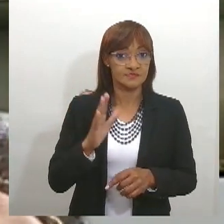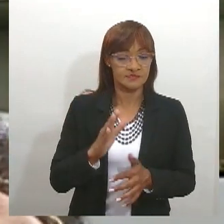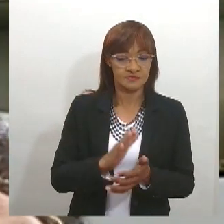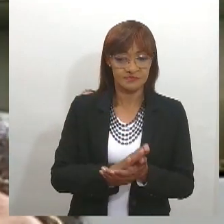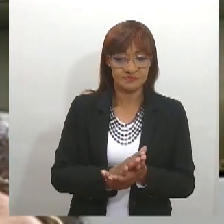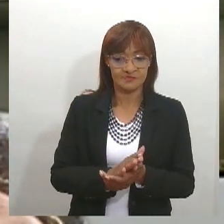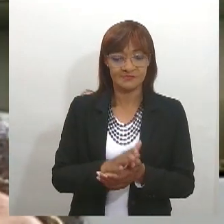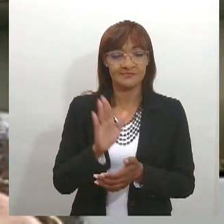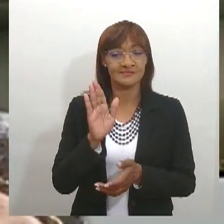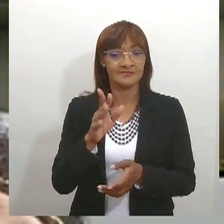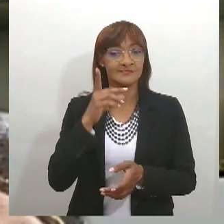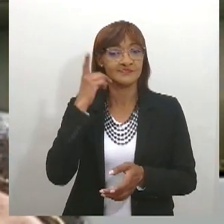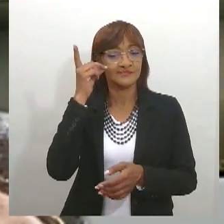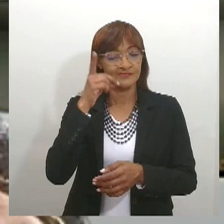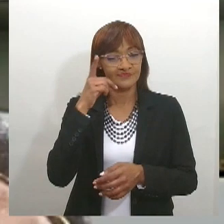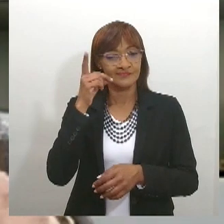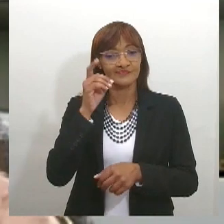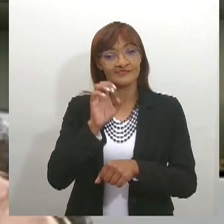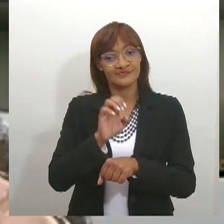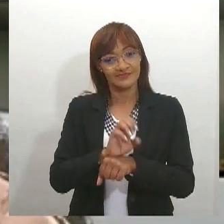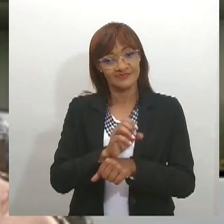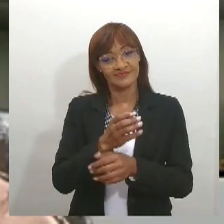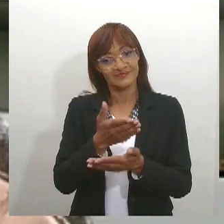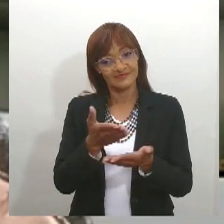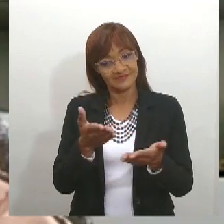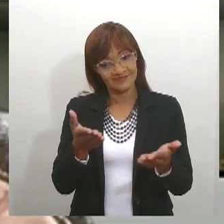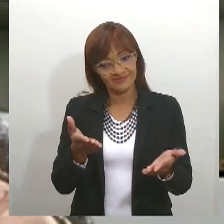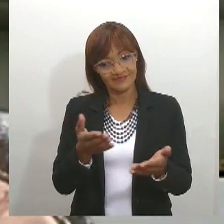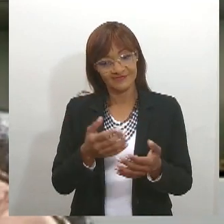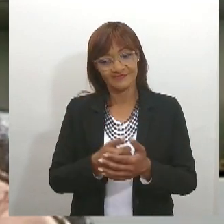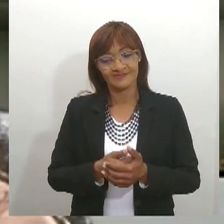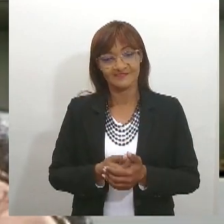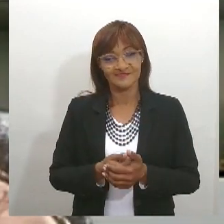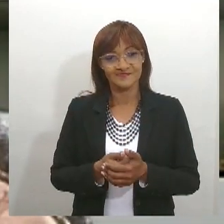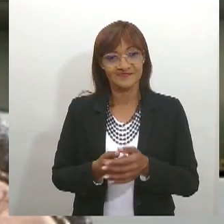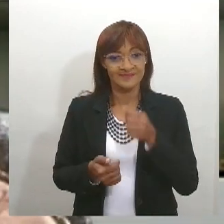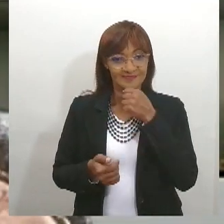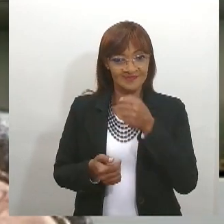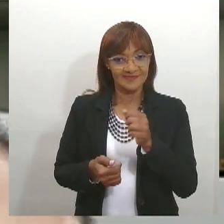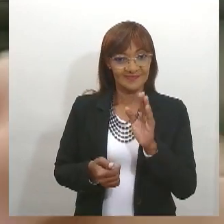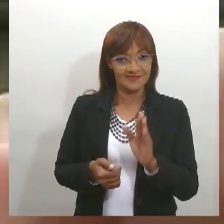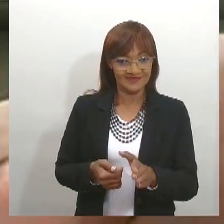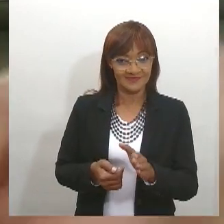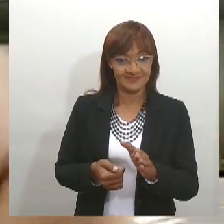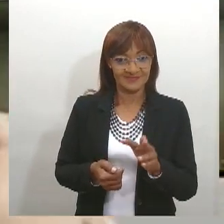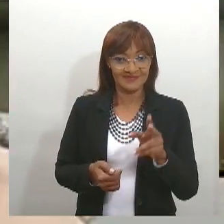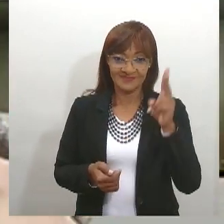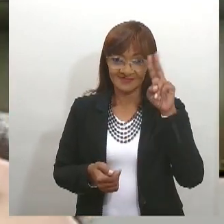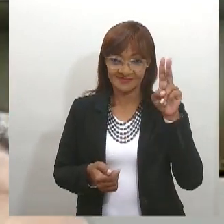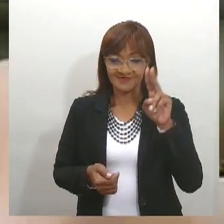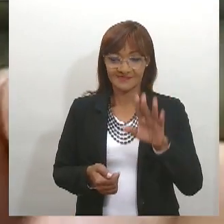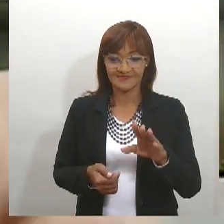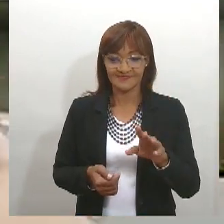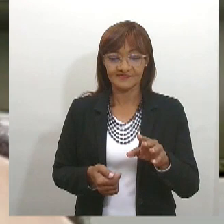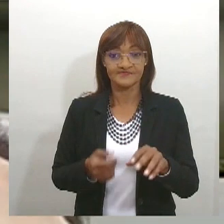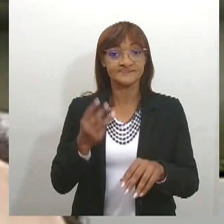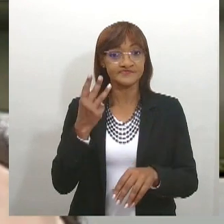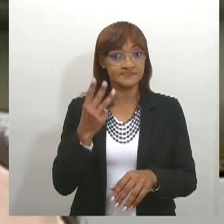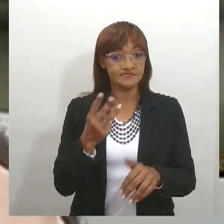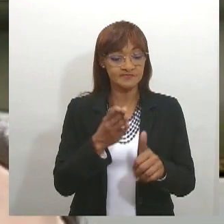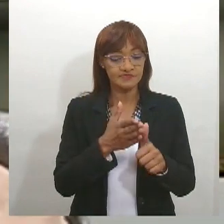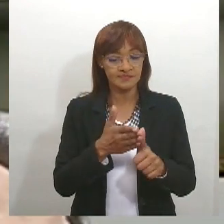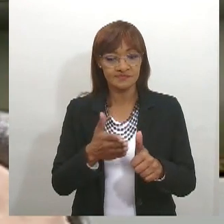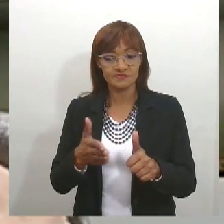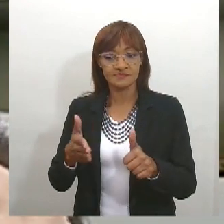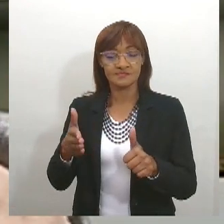aí pelo apresentador Marcos Borges. Ele teve três mandatos, eram mandatos curtos na época, não eram mandatos de